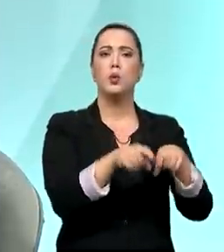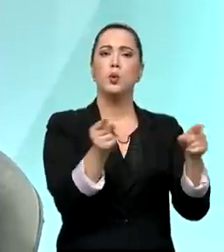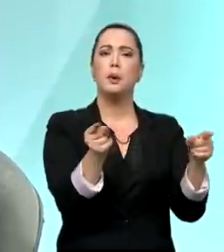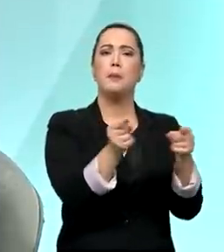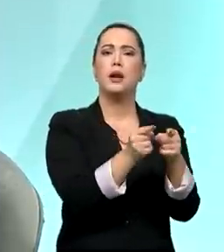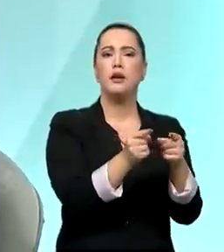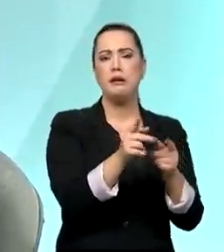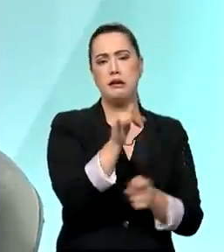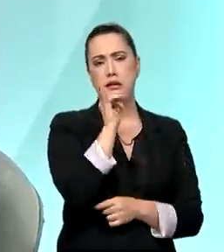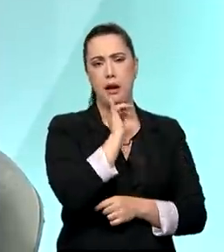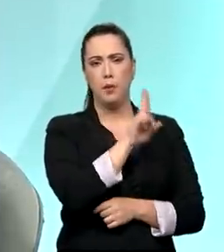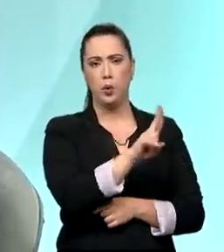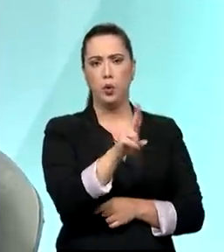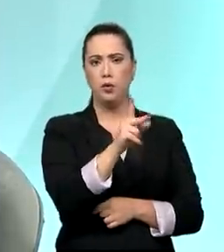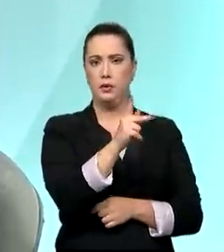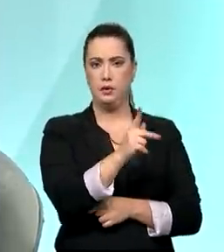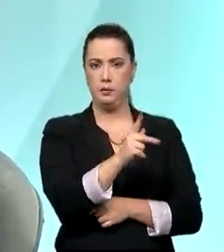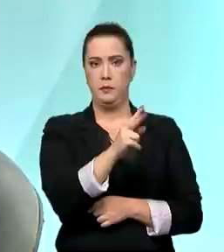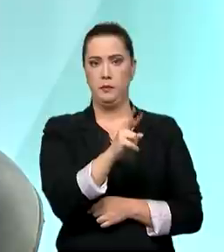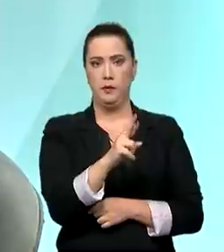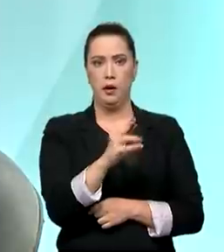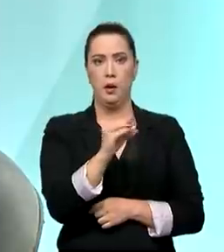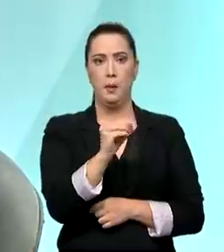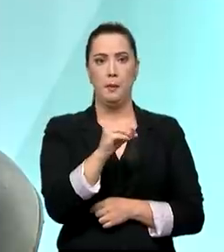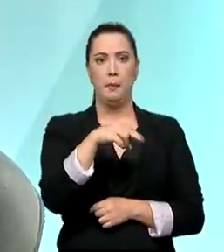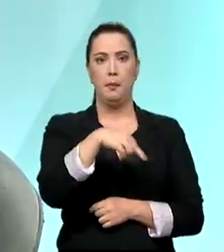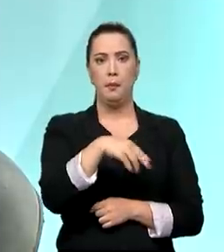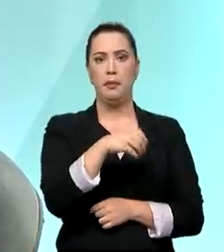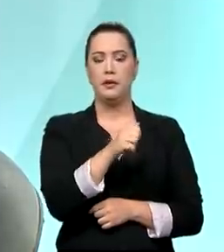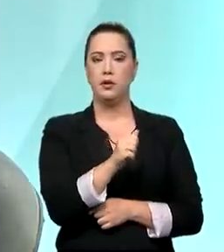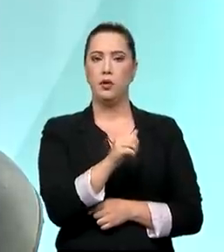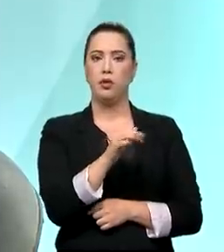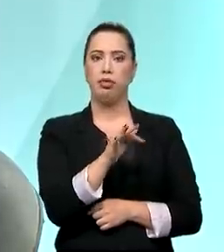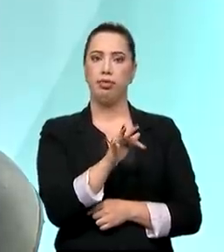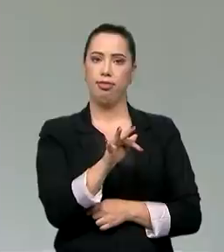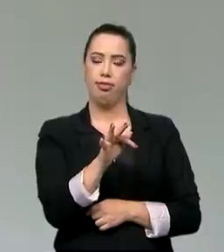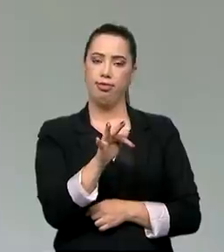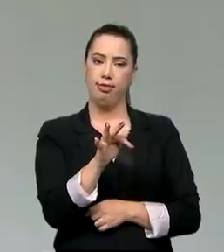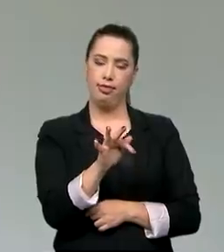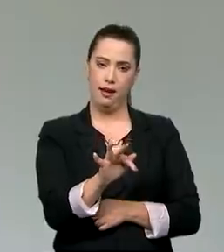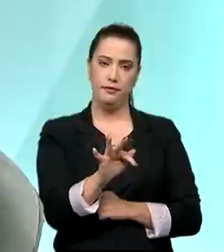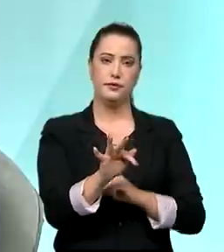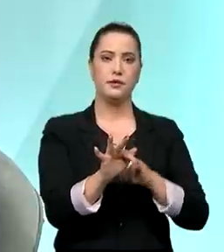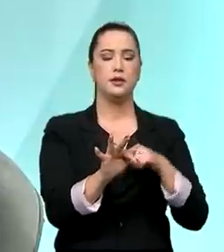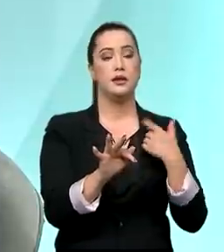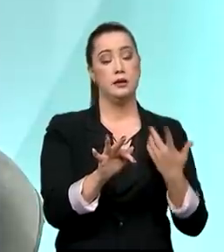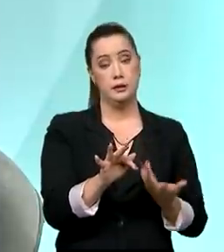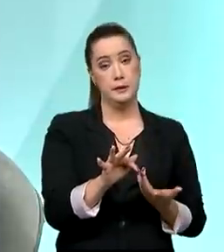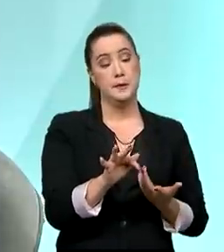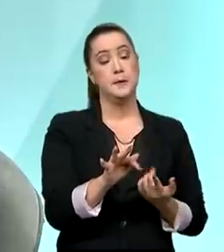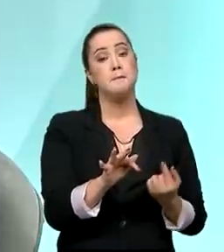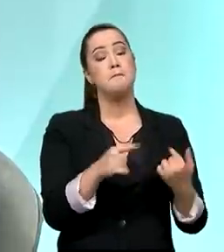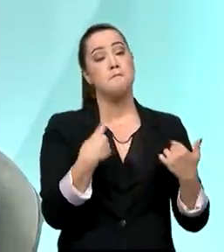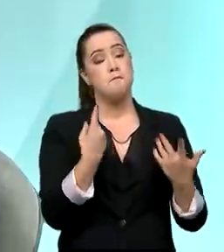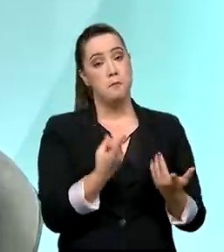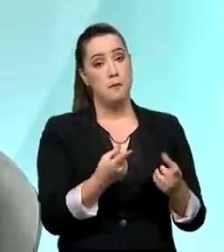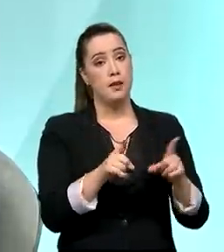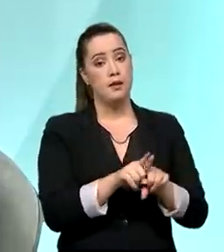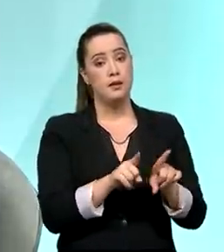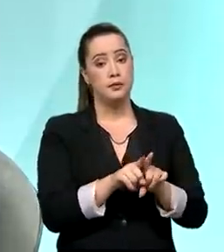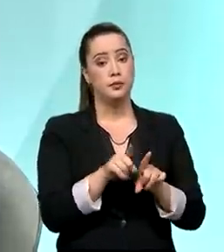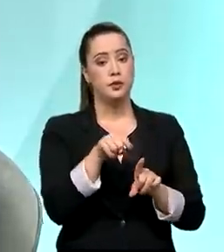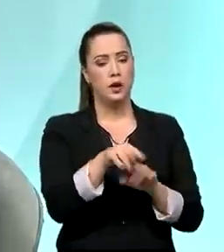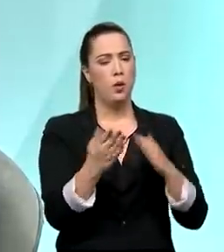comparação do microcrédito normal. economia em geral. Exatamente. É o Pronaf. E um